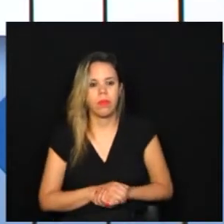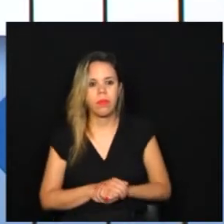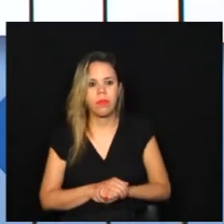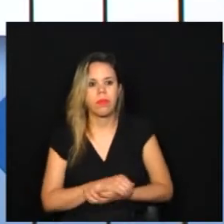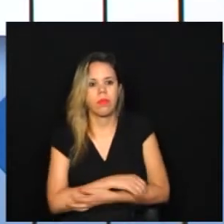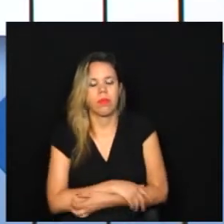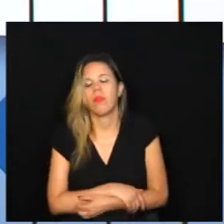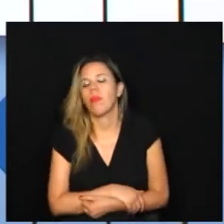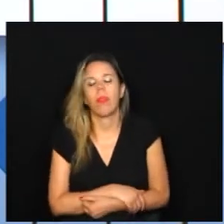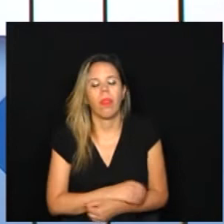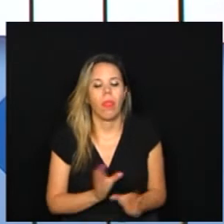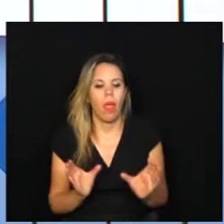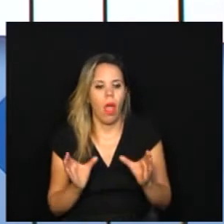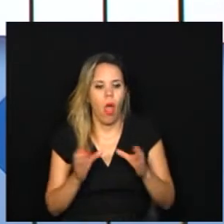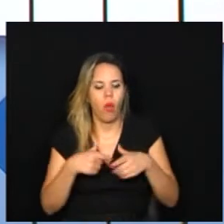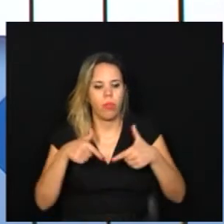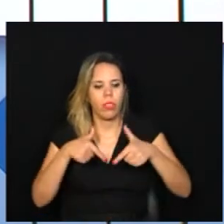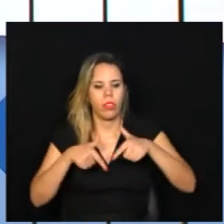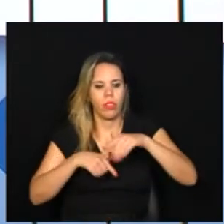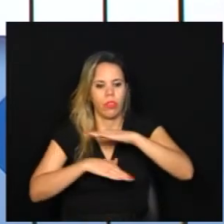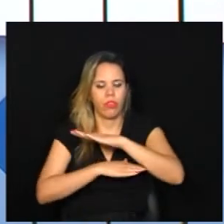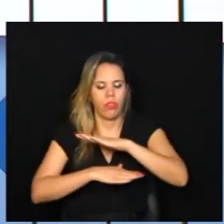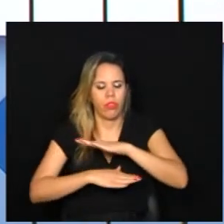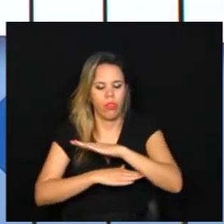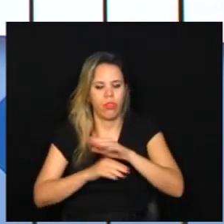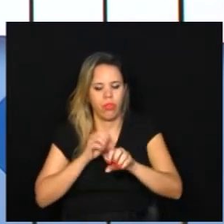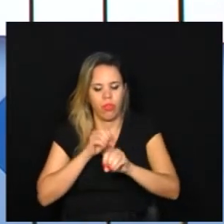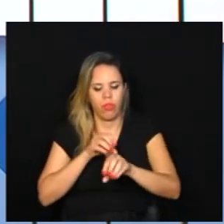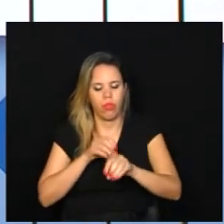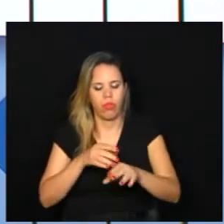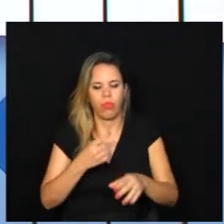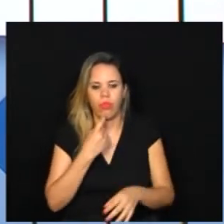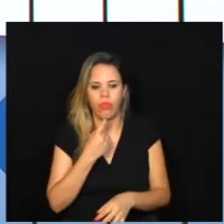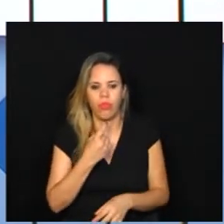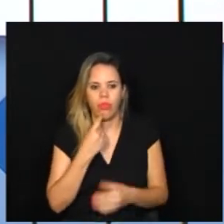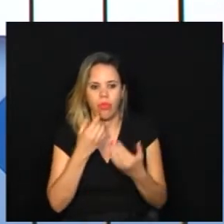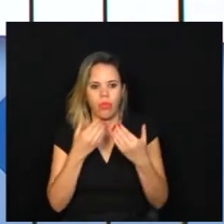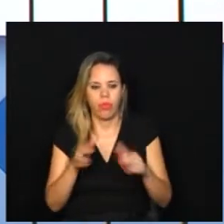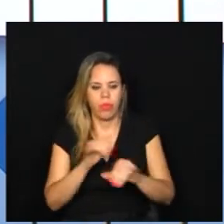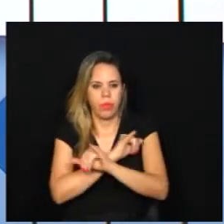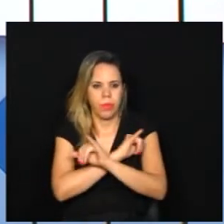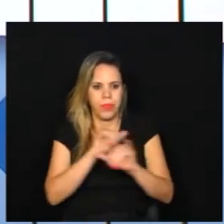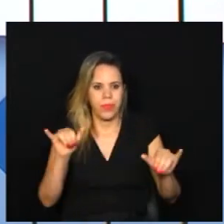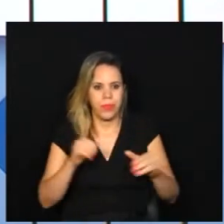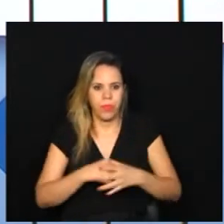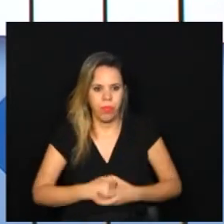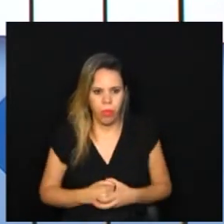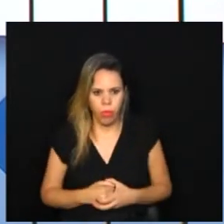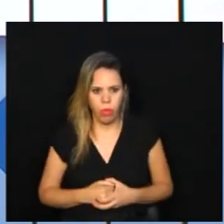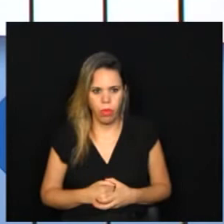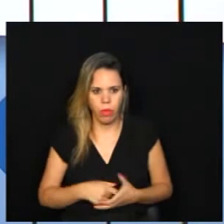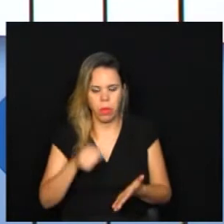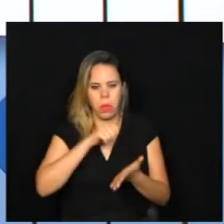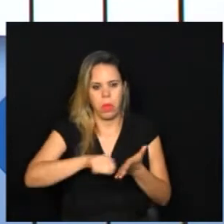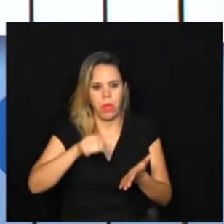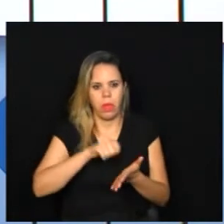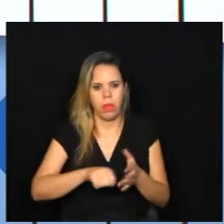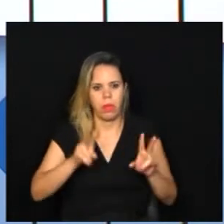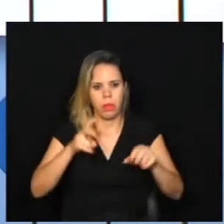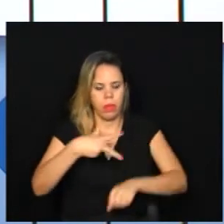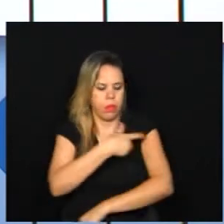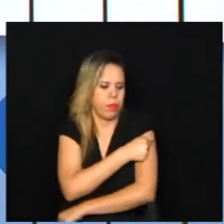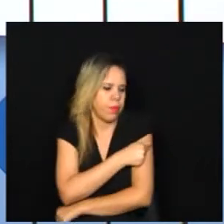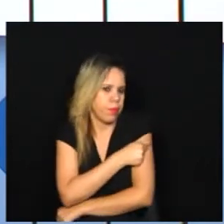Olha, e a Comissão de Educação aqui da Câmara de Campinas lançou uma campanha e um abaixo assinado pela